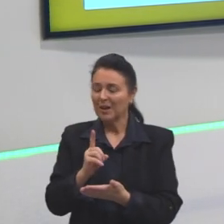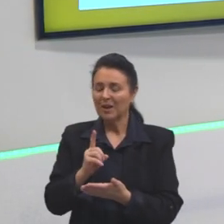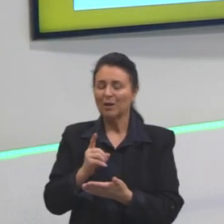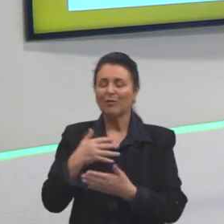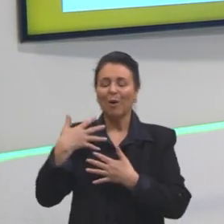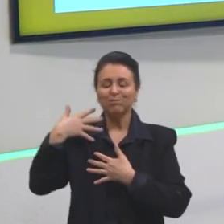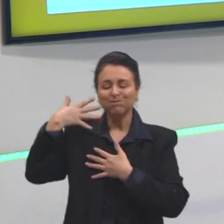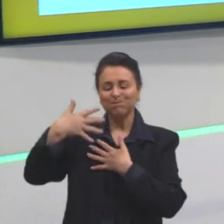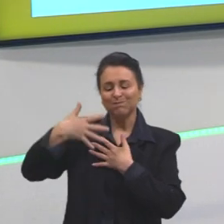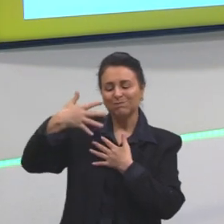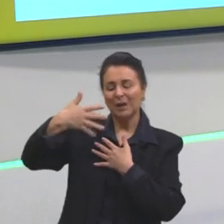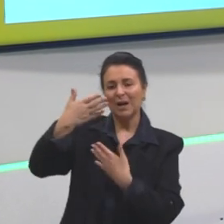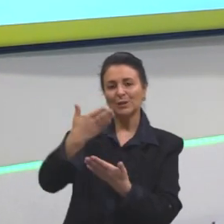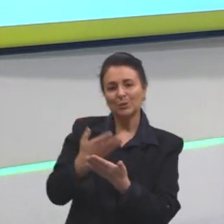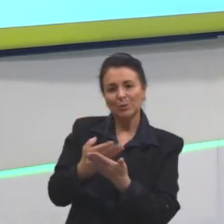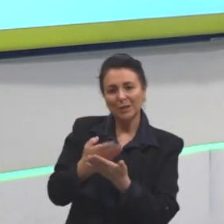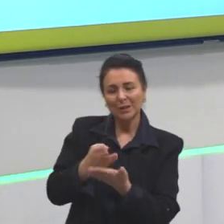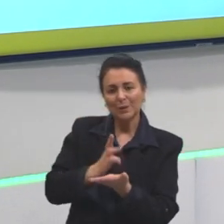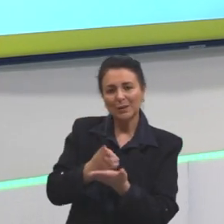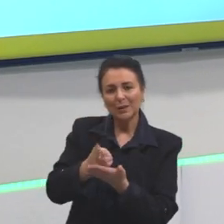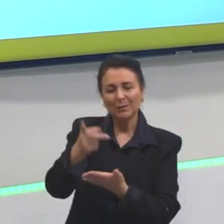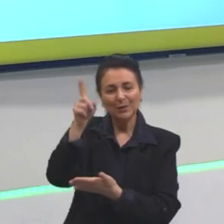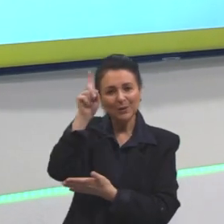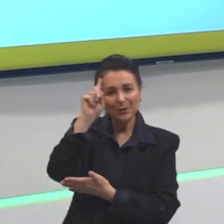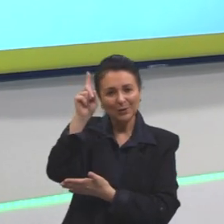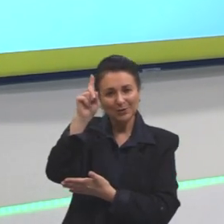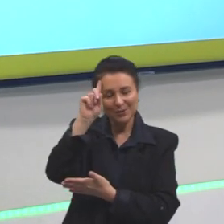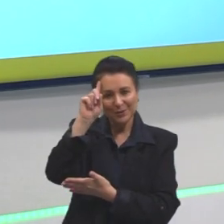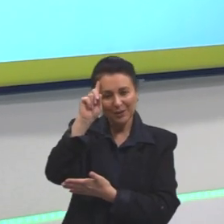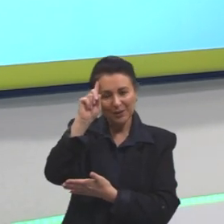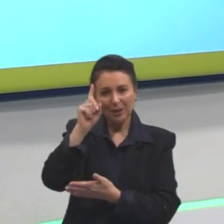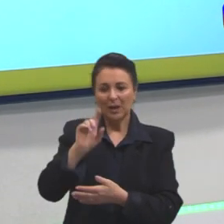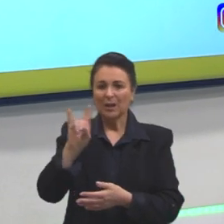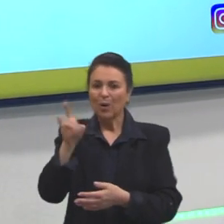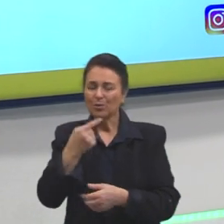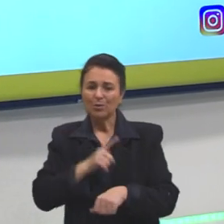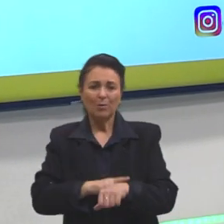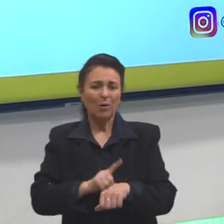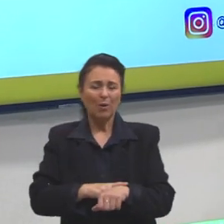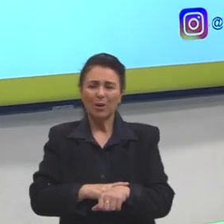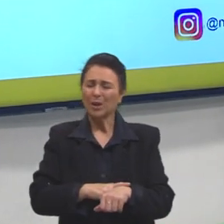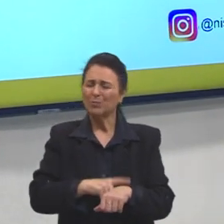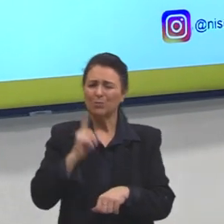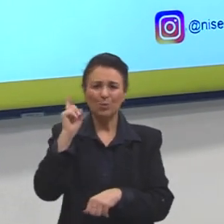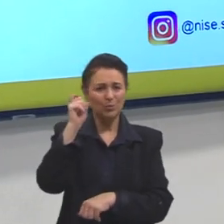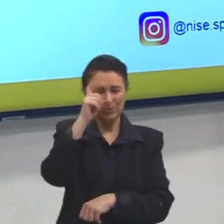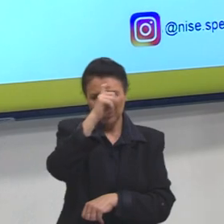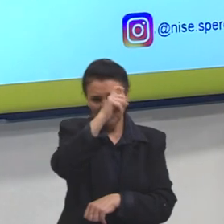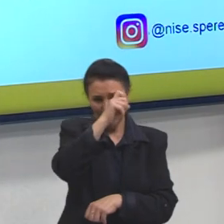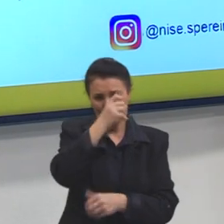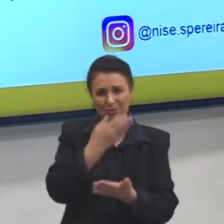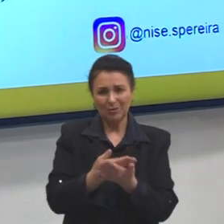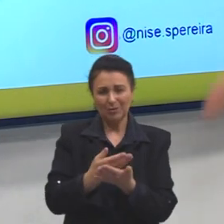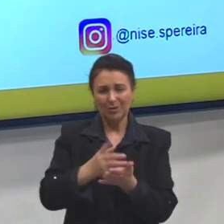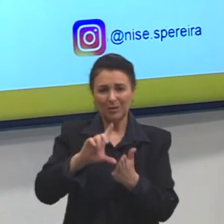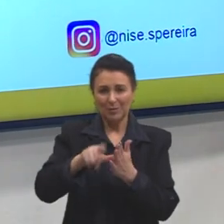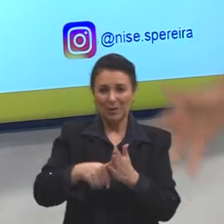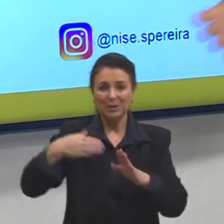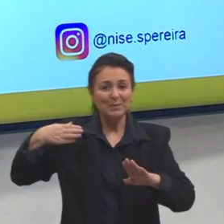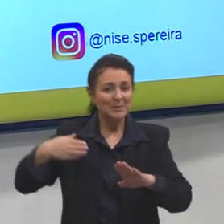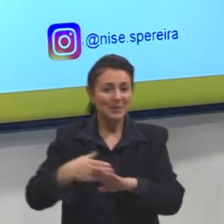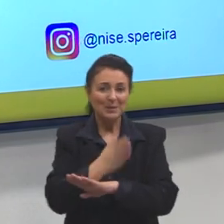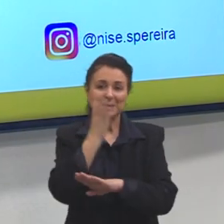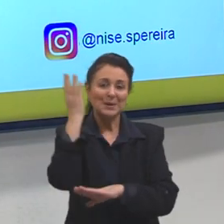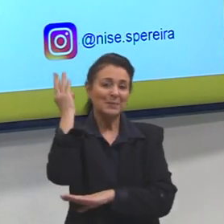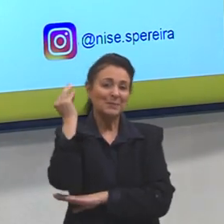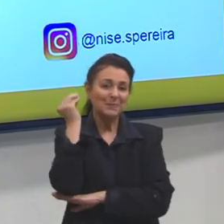fazendo que o estudo seja prazeroso aos pouquinhos. Se deixar para a última hora fica muito pesado, tá? Então, partiu passar,